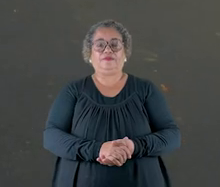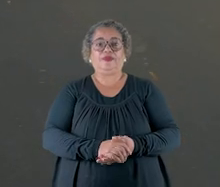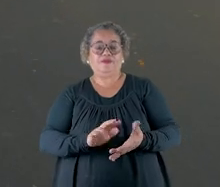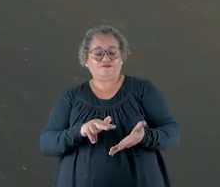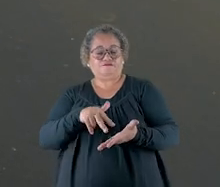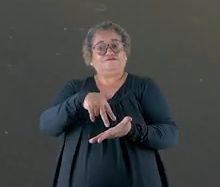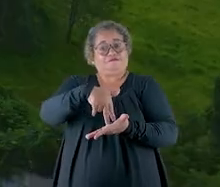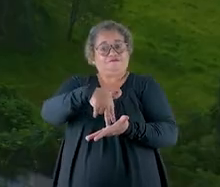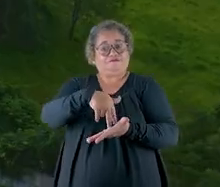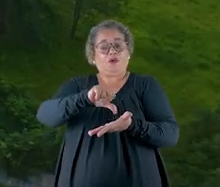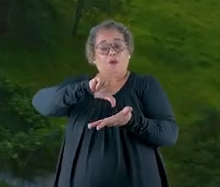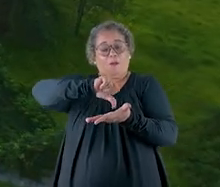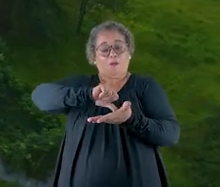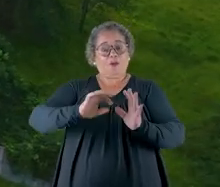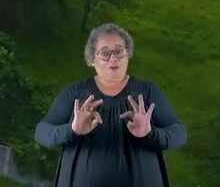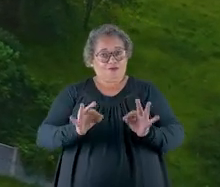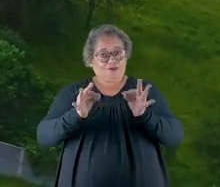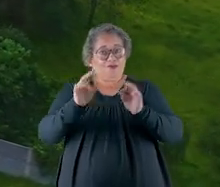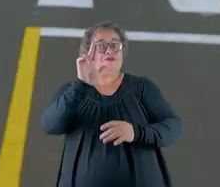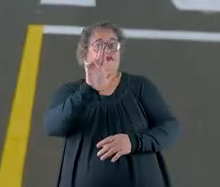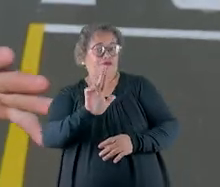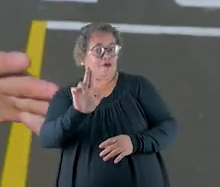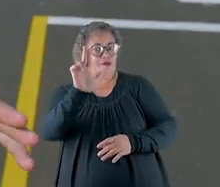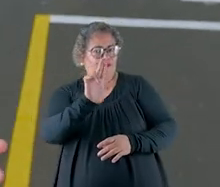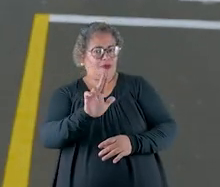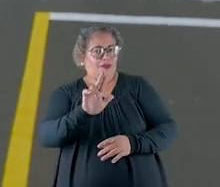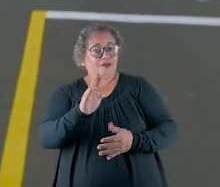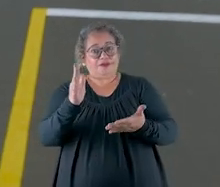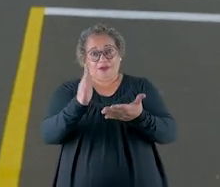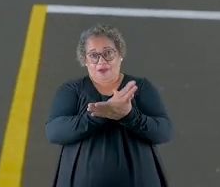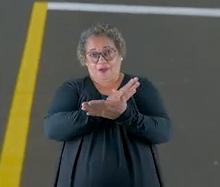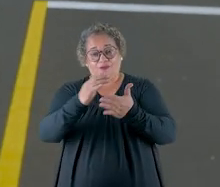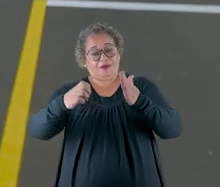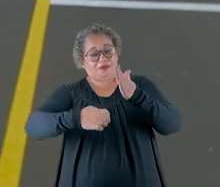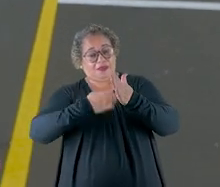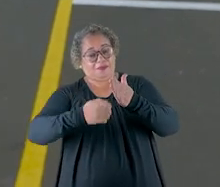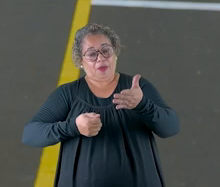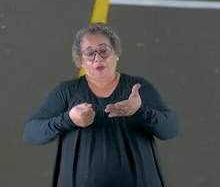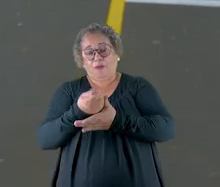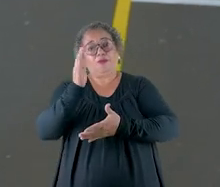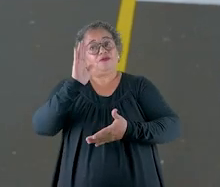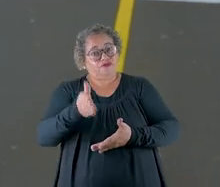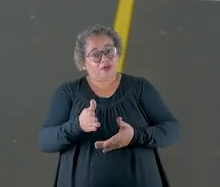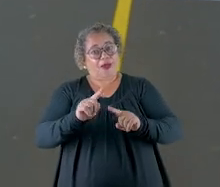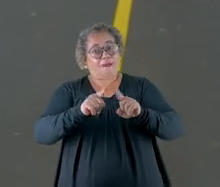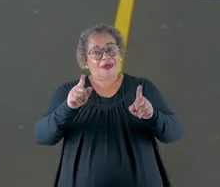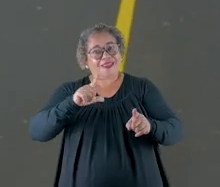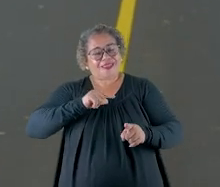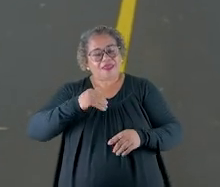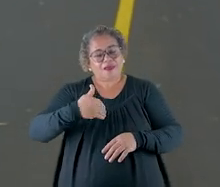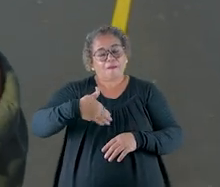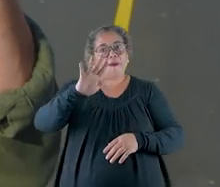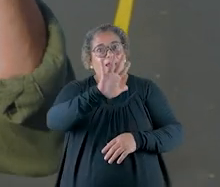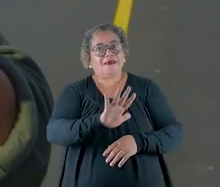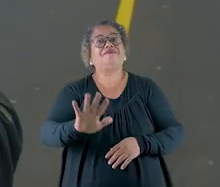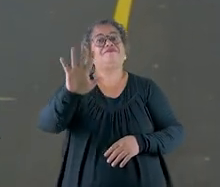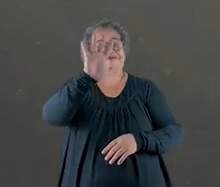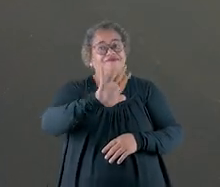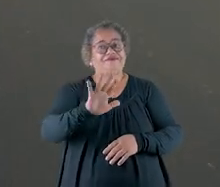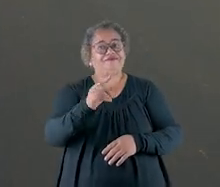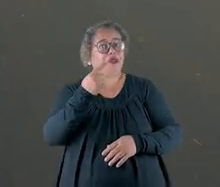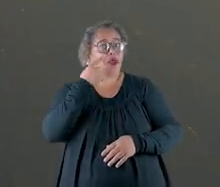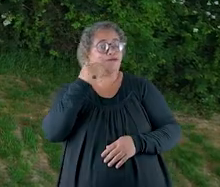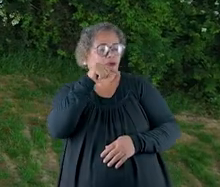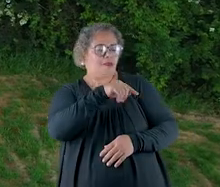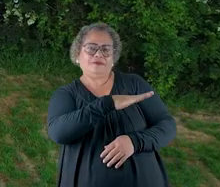Eu tô aqui no Polo Tecnológico de Uberlândia. Já tem empresa que garantiu seu espaço, mas ainda tem oportunidade pra todo mundo.